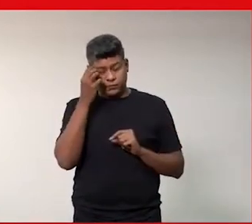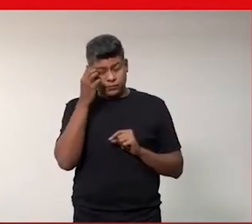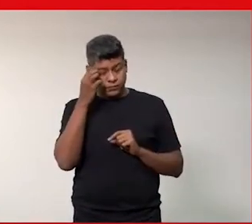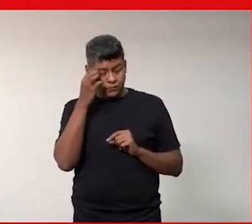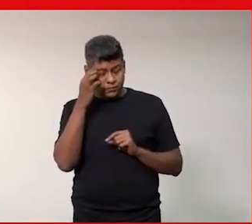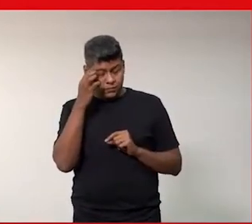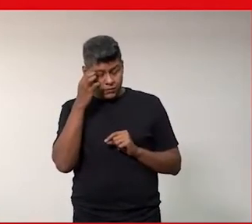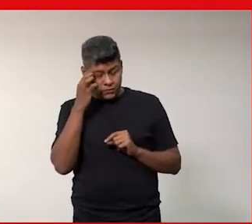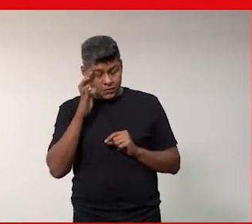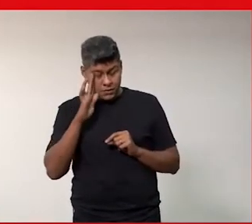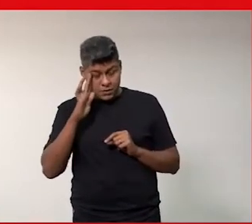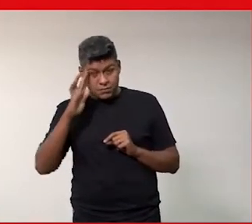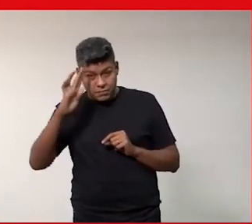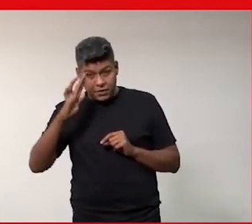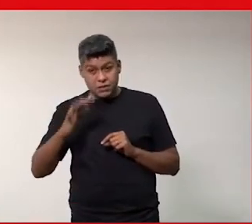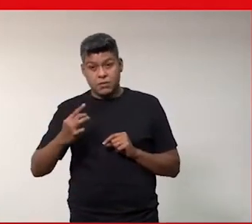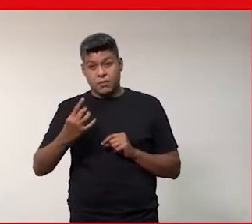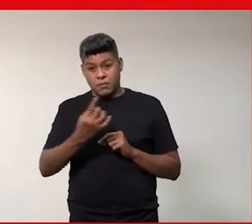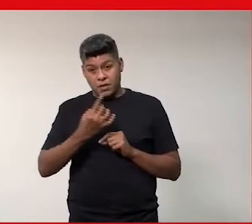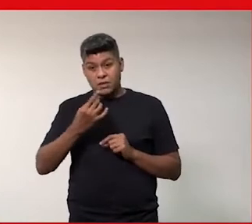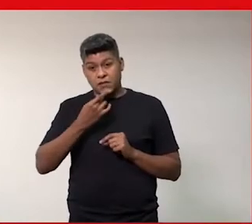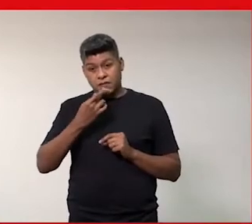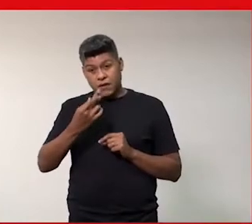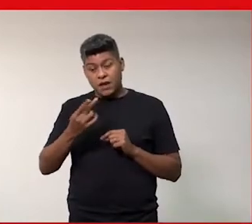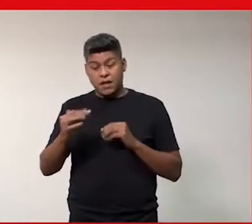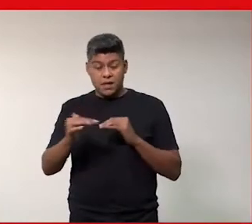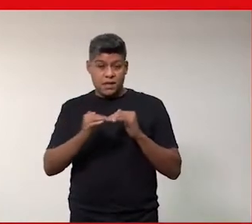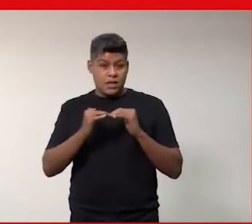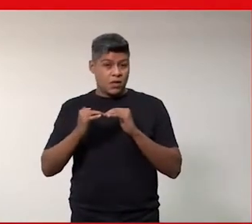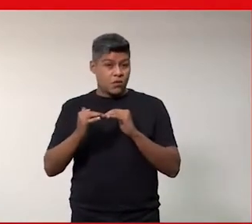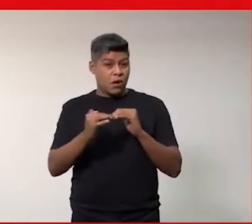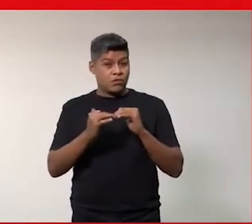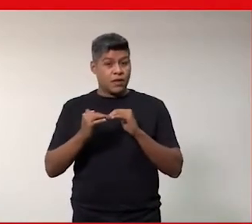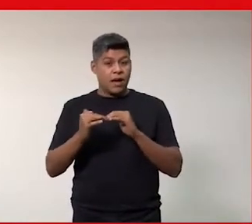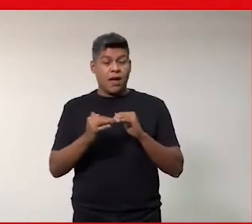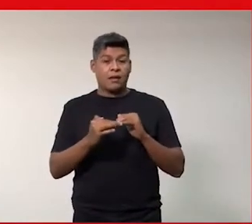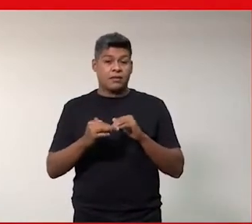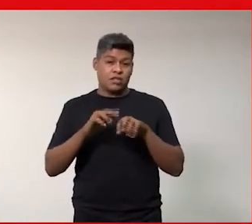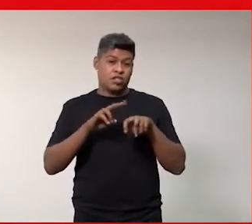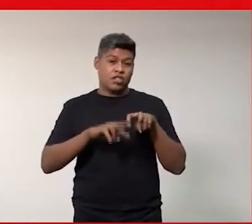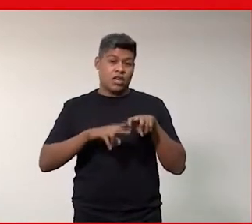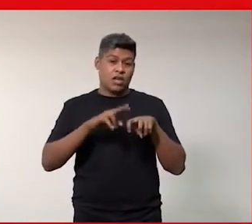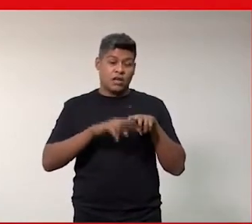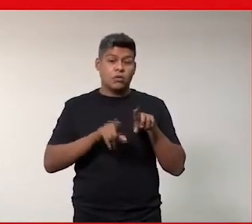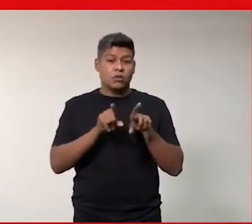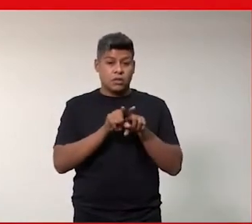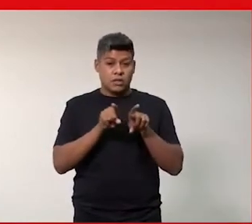essenciais para a gente falar realmente de igualdade de gênero e, obviamente, igualdade